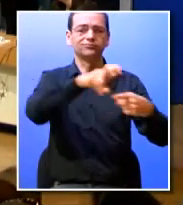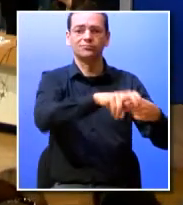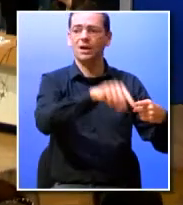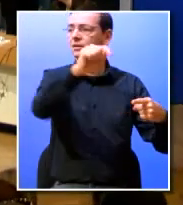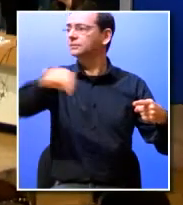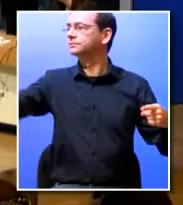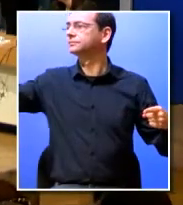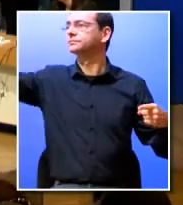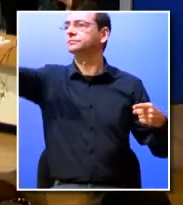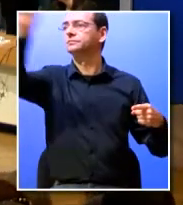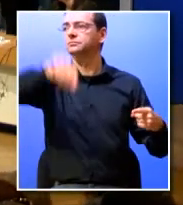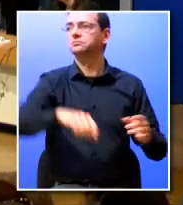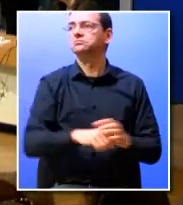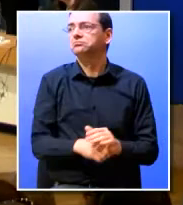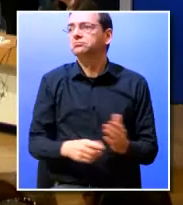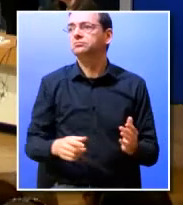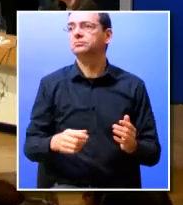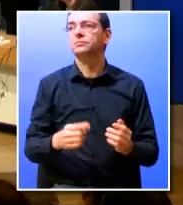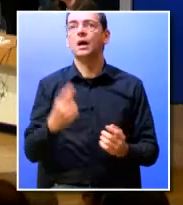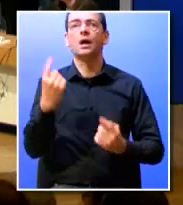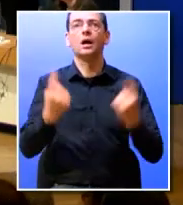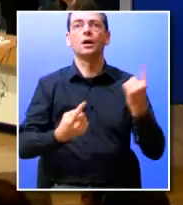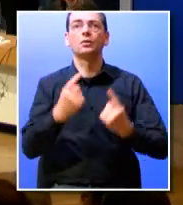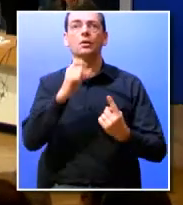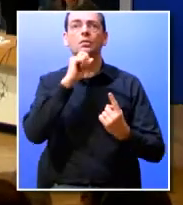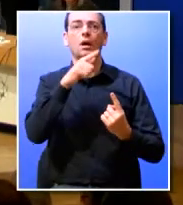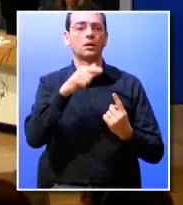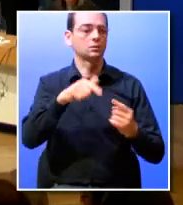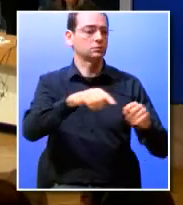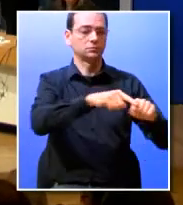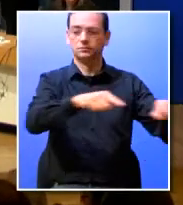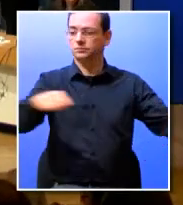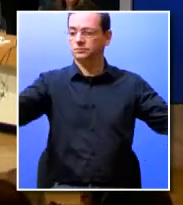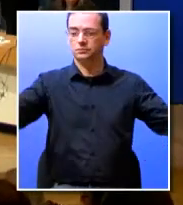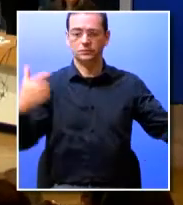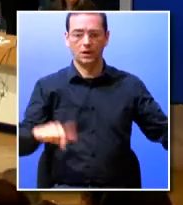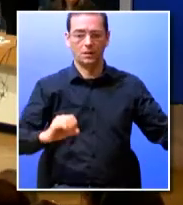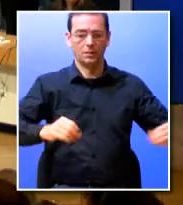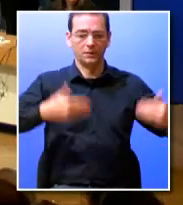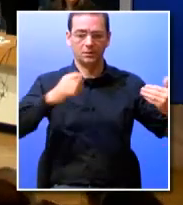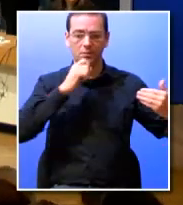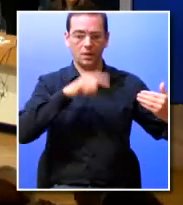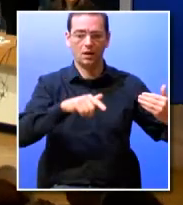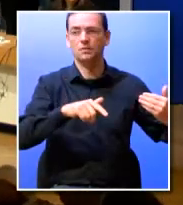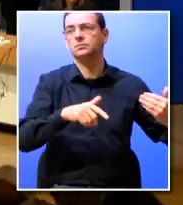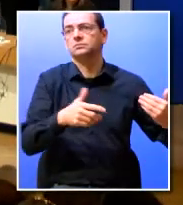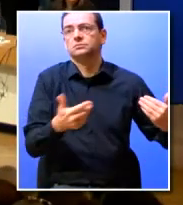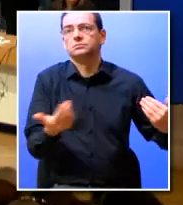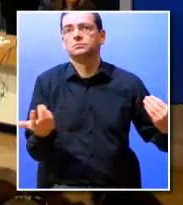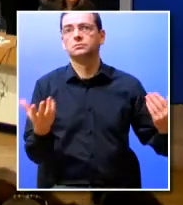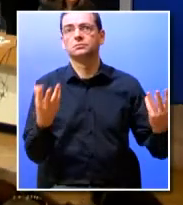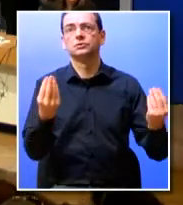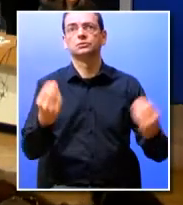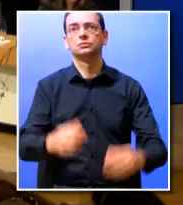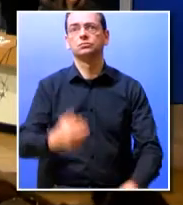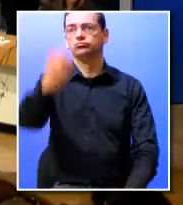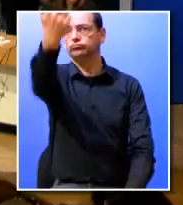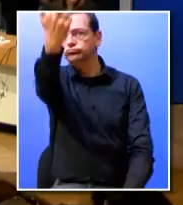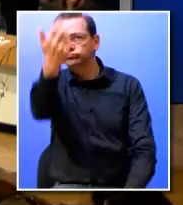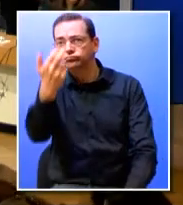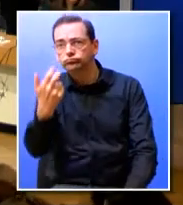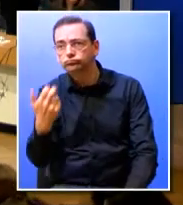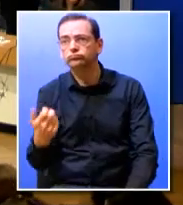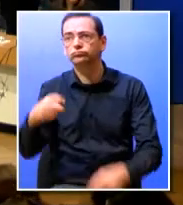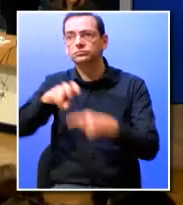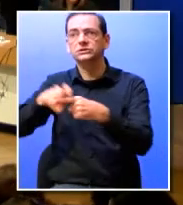sala e que certeza que os colegas que estão no início das filas que facilitarão a sua passagem para se sentarem